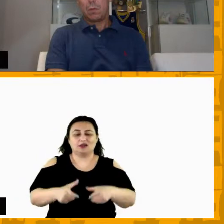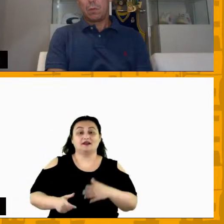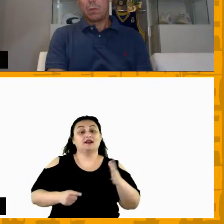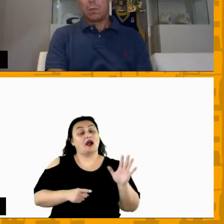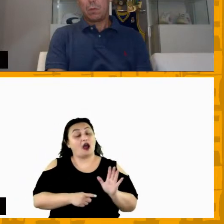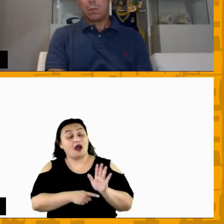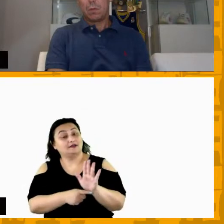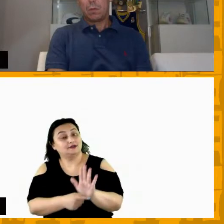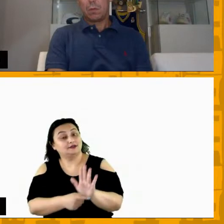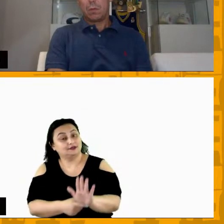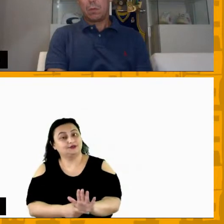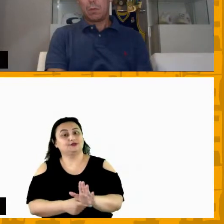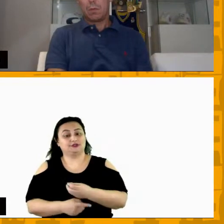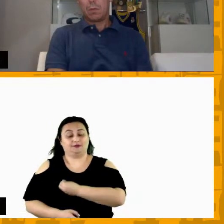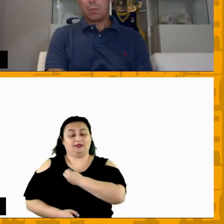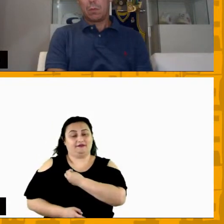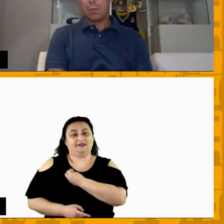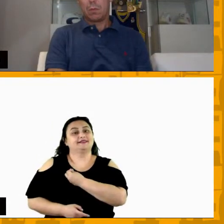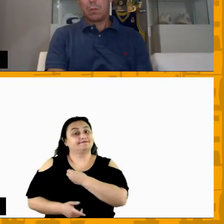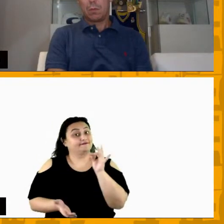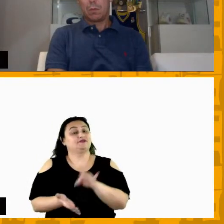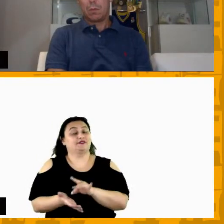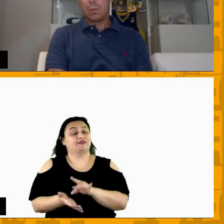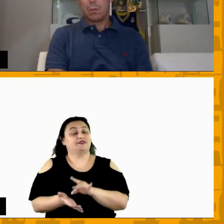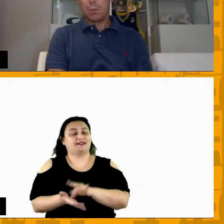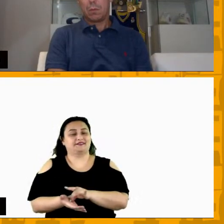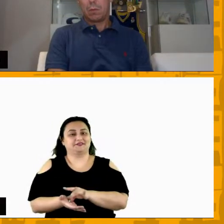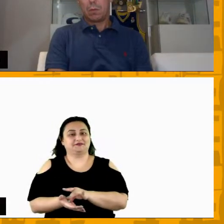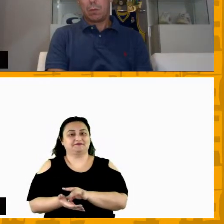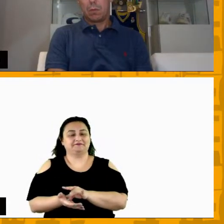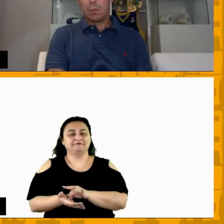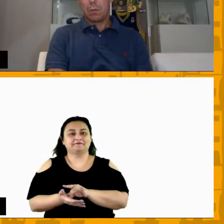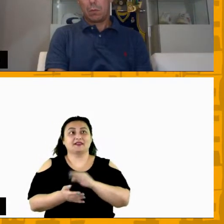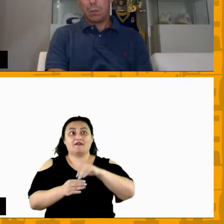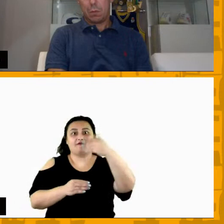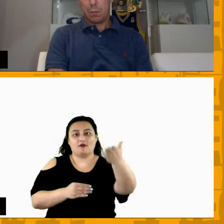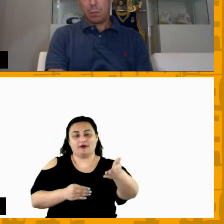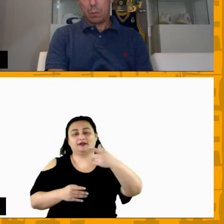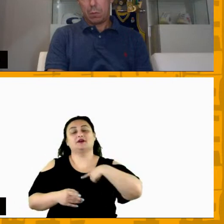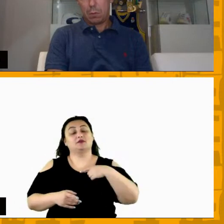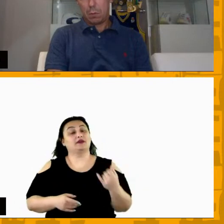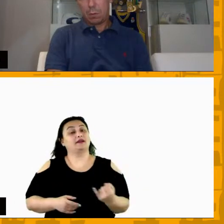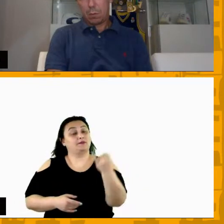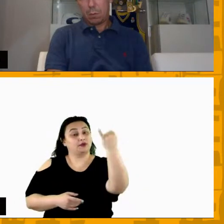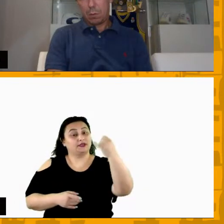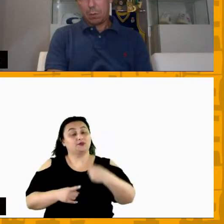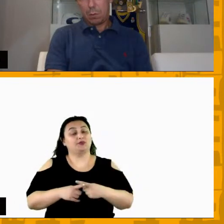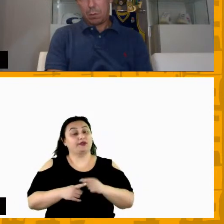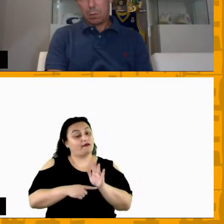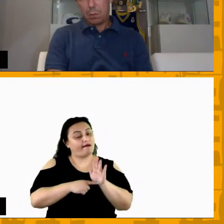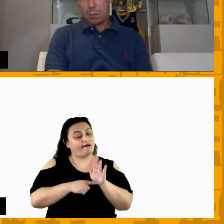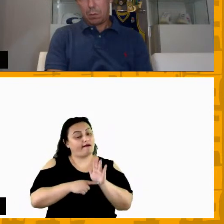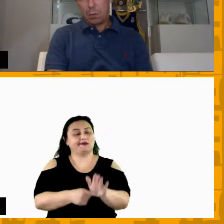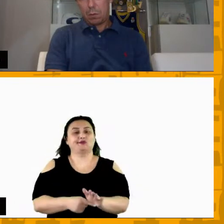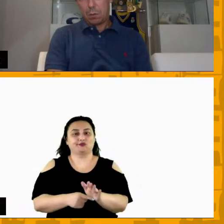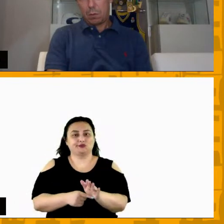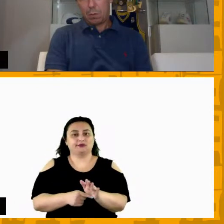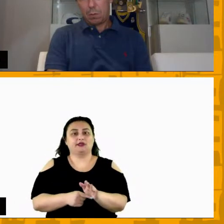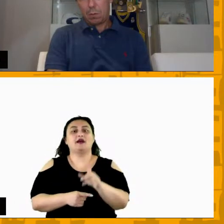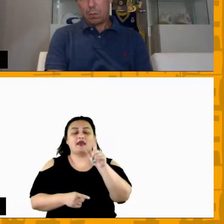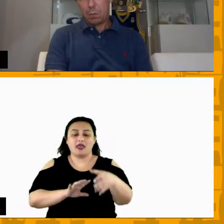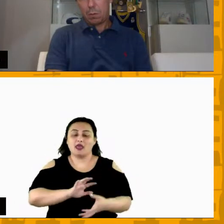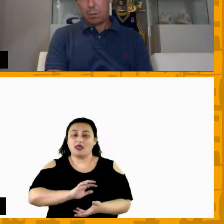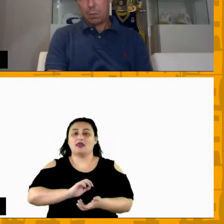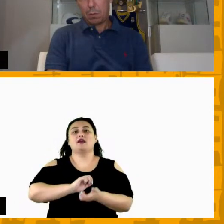favorável para a vida dele né como pessoa então esses fatores também interferem porque é um esporte